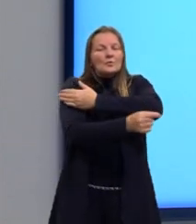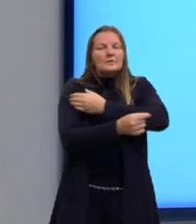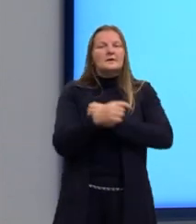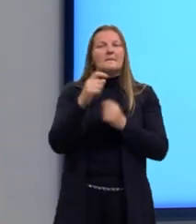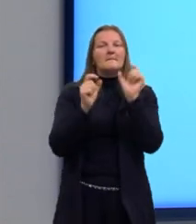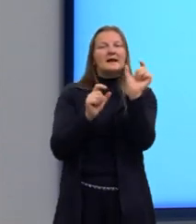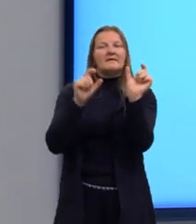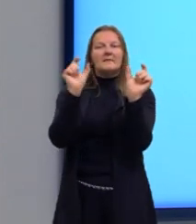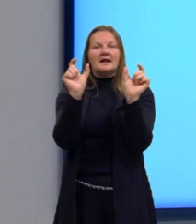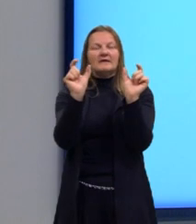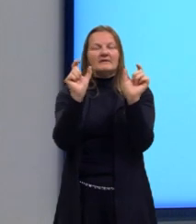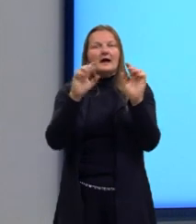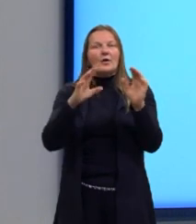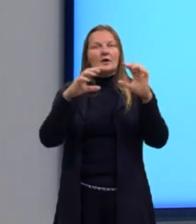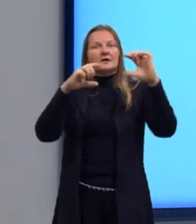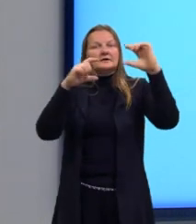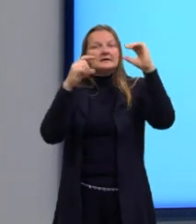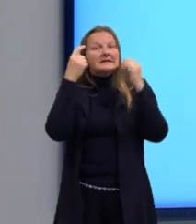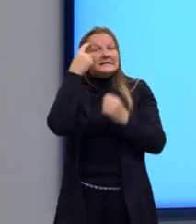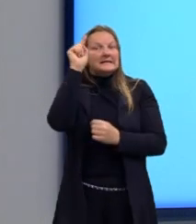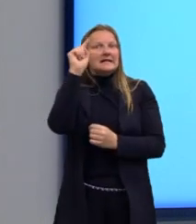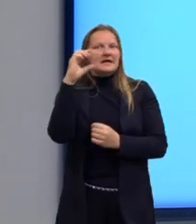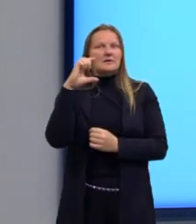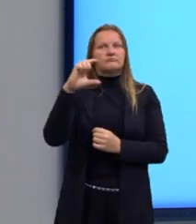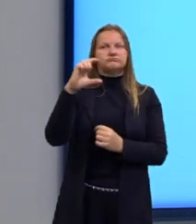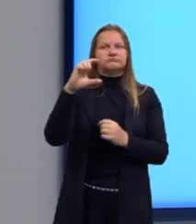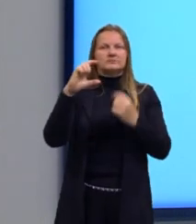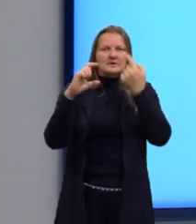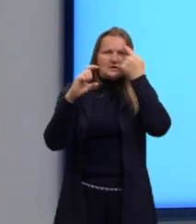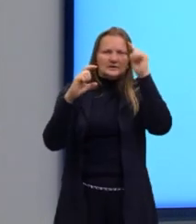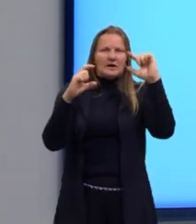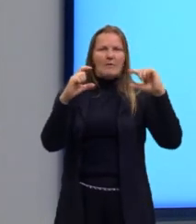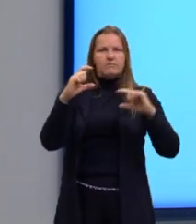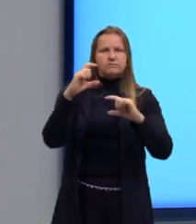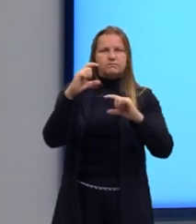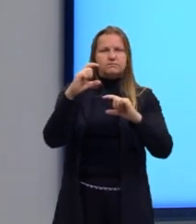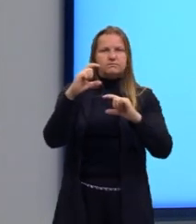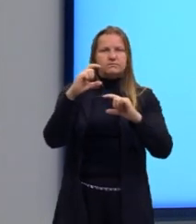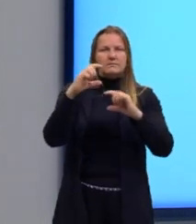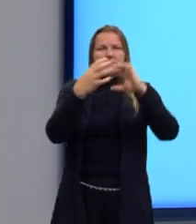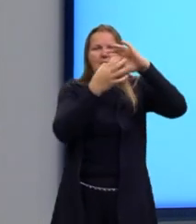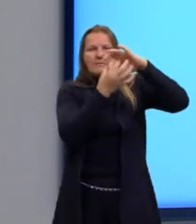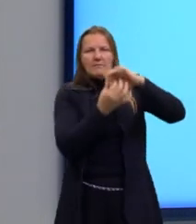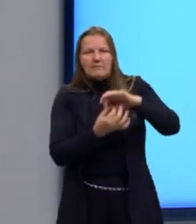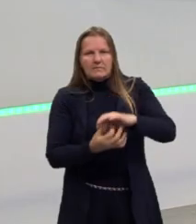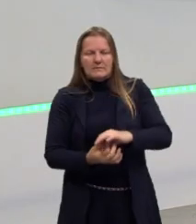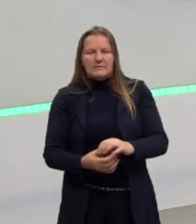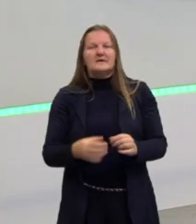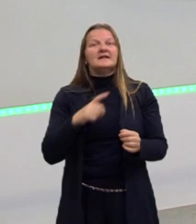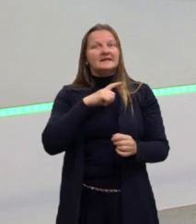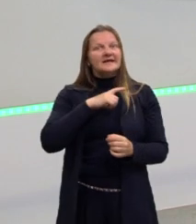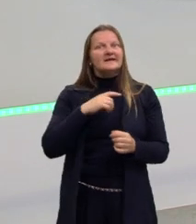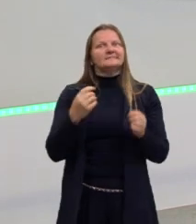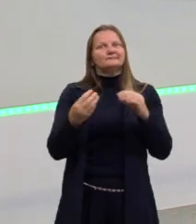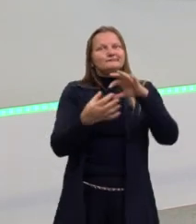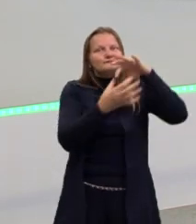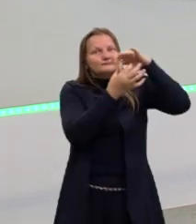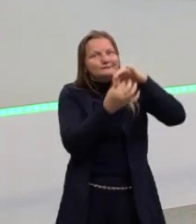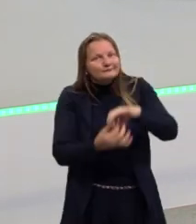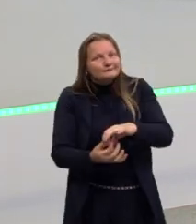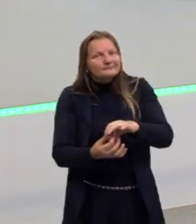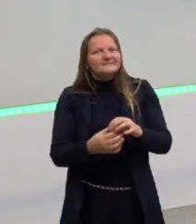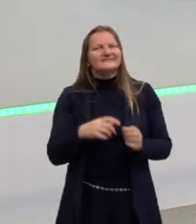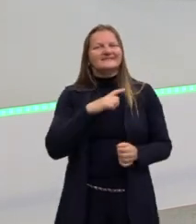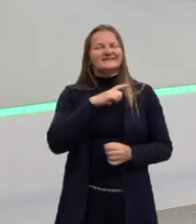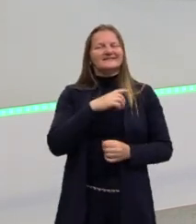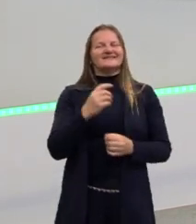precisamos ter ideias relacionadas entre um parágrafo e outro? Pois então, essas palavrinhas